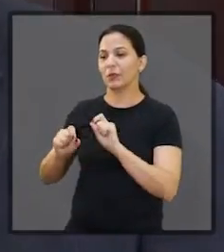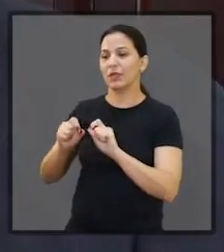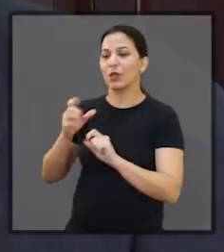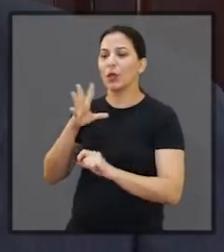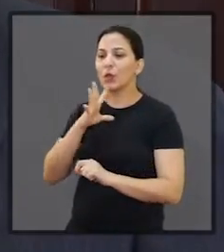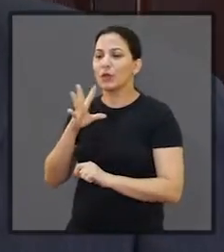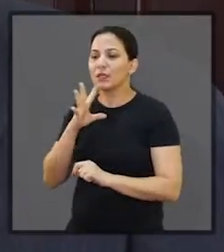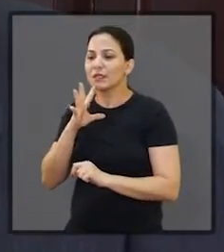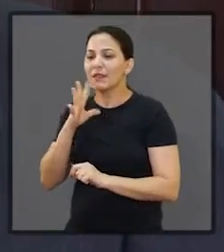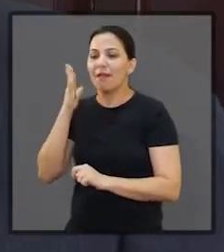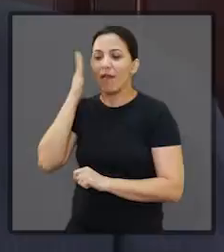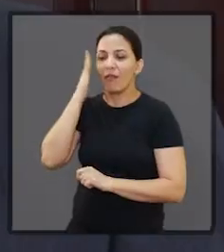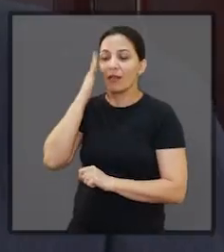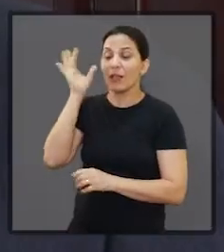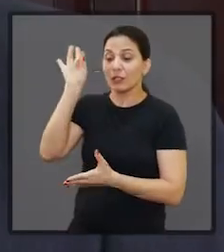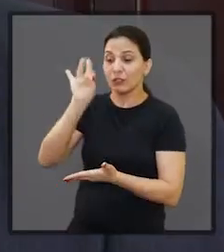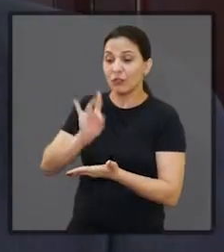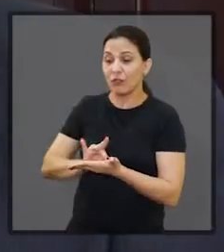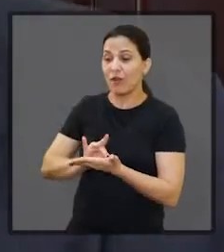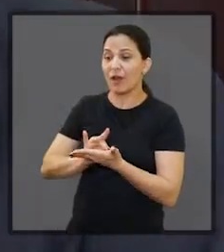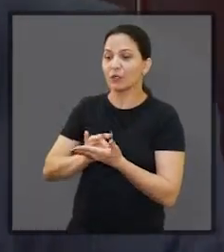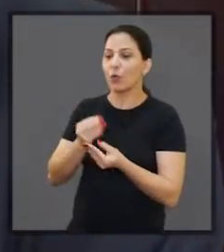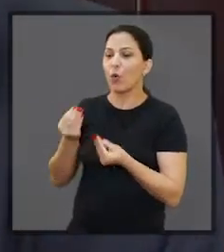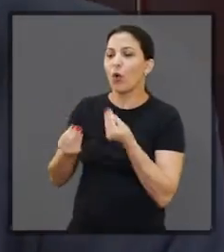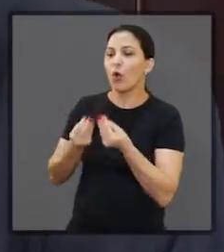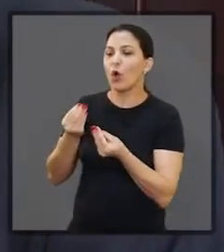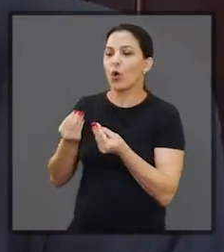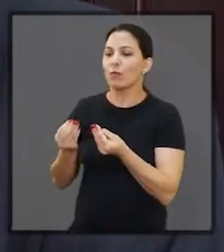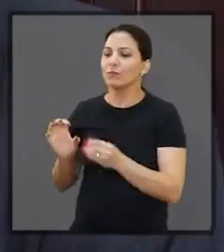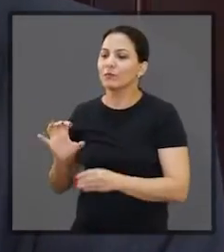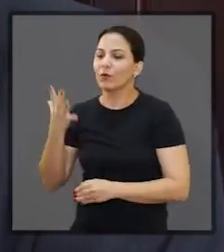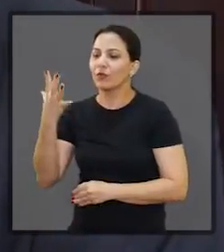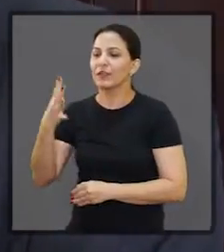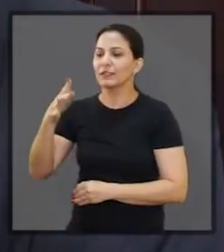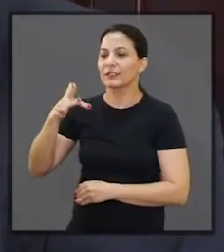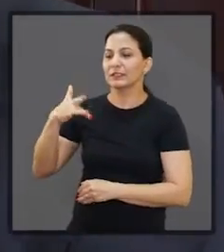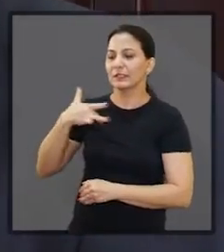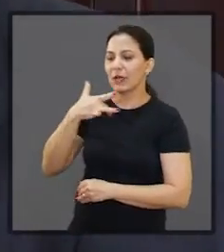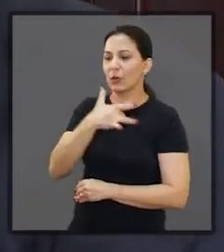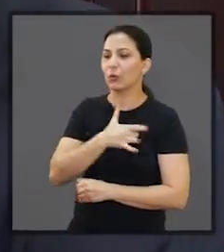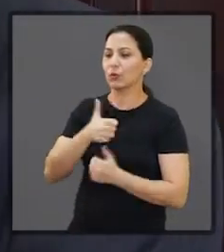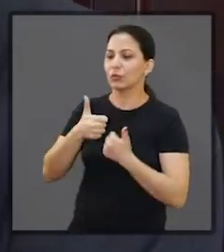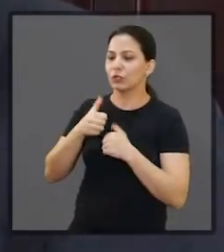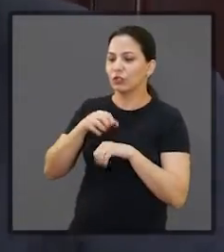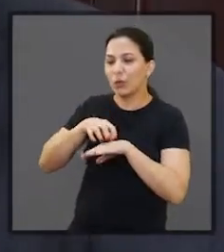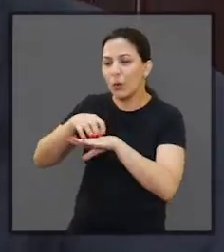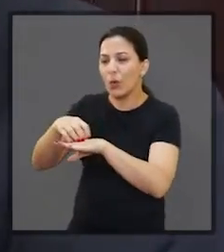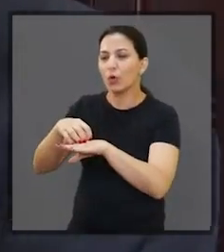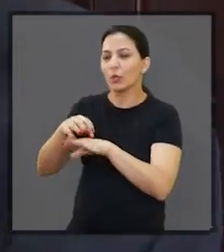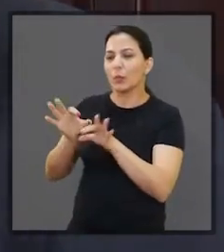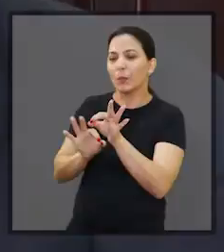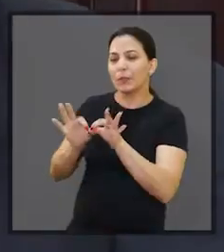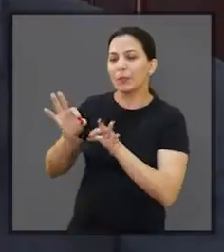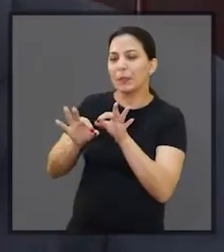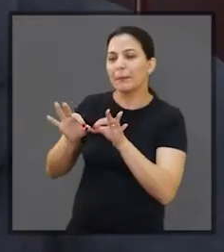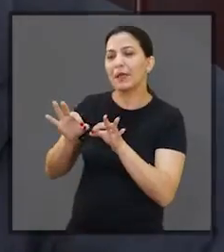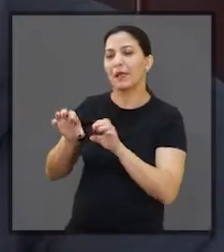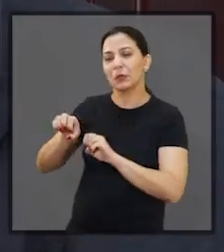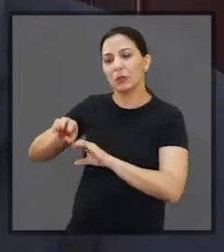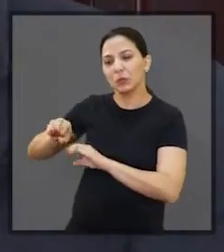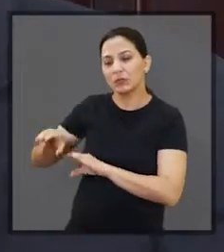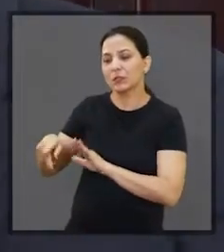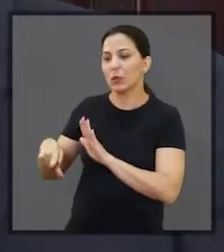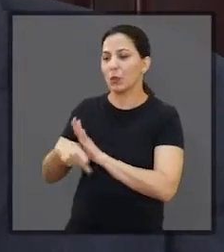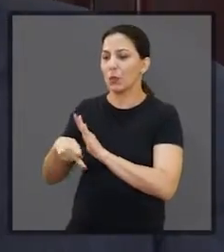possam ter a dimensão de entender em que patamar nós estamos hoje, na área da saúde, na área do transporte, na área da educação, na área do